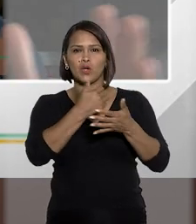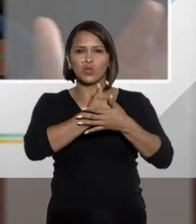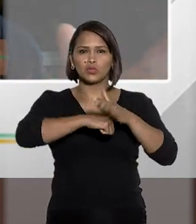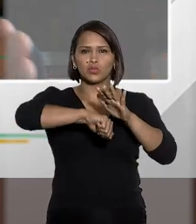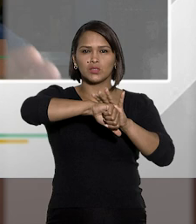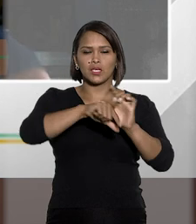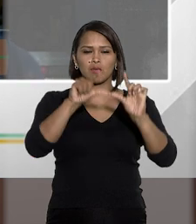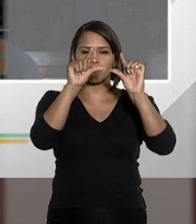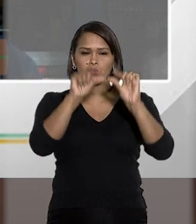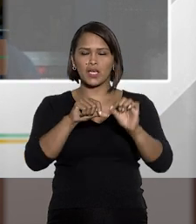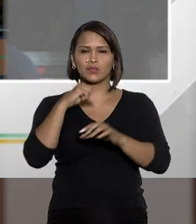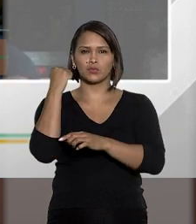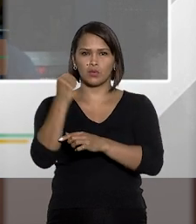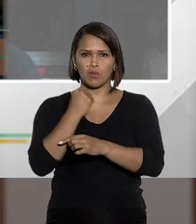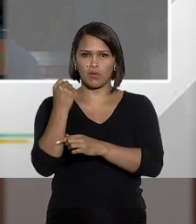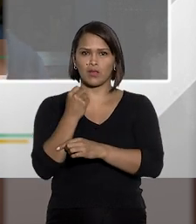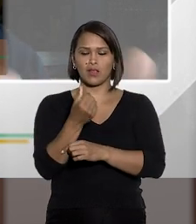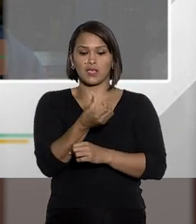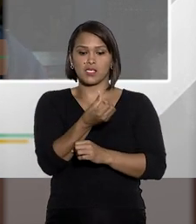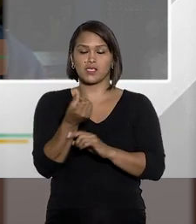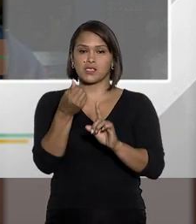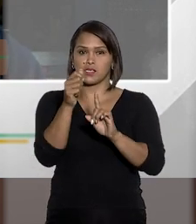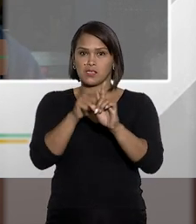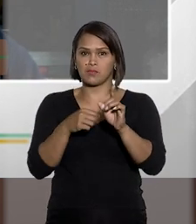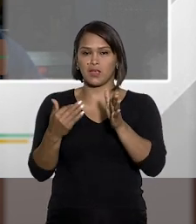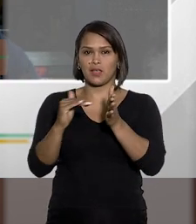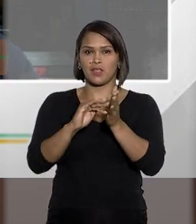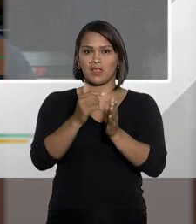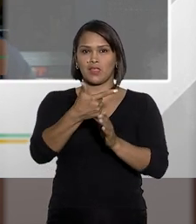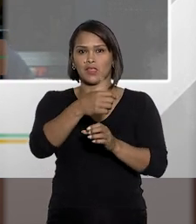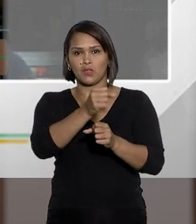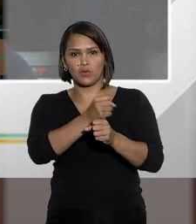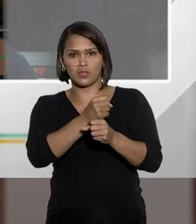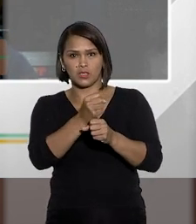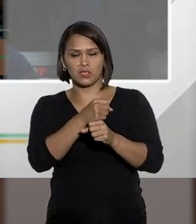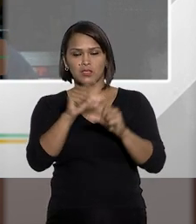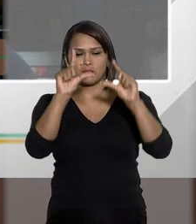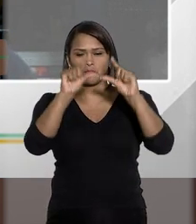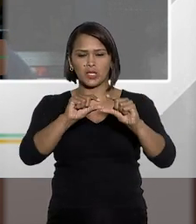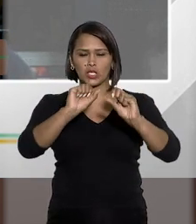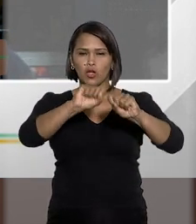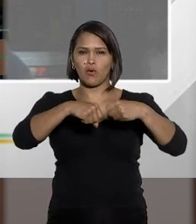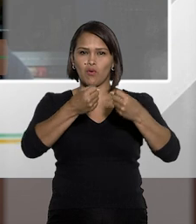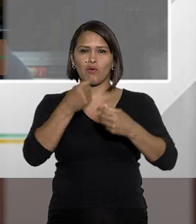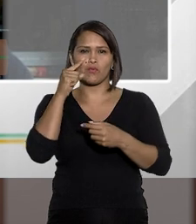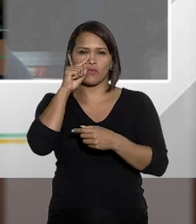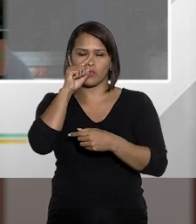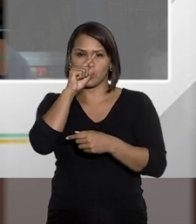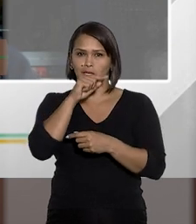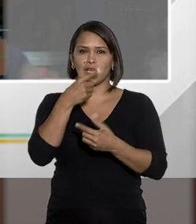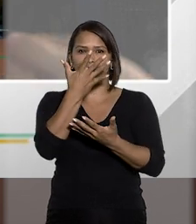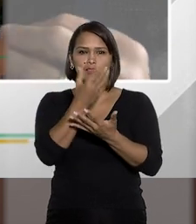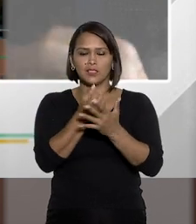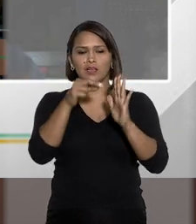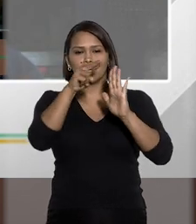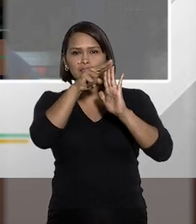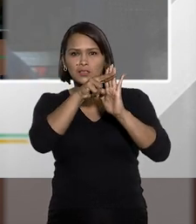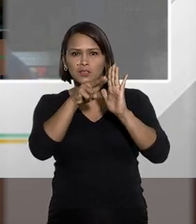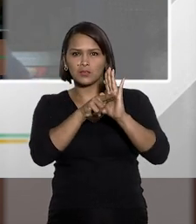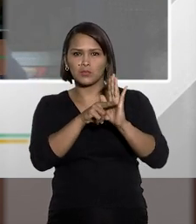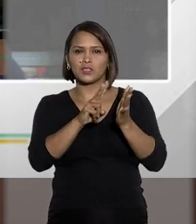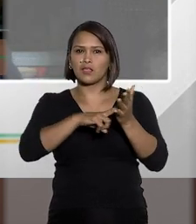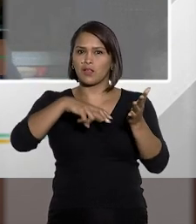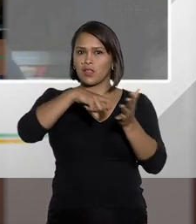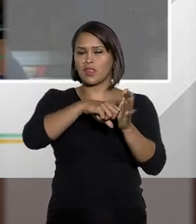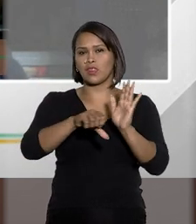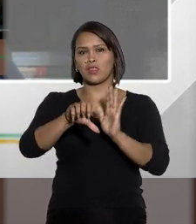Os crimes menos graves, com seis meses, a dois anos, de menor potencial ofensivo, admitindo as medidas